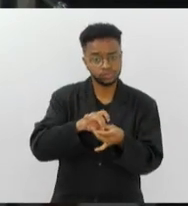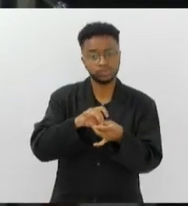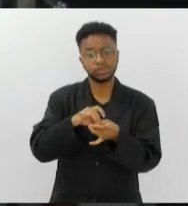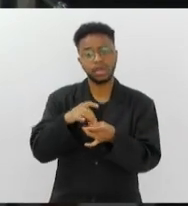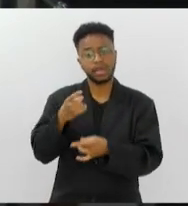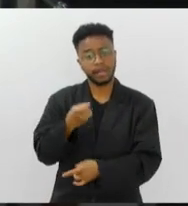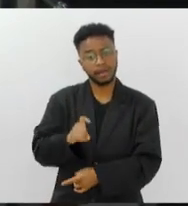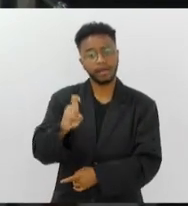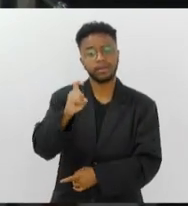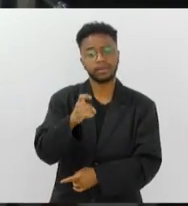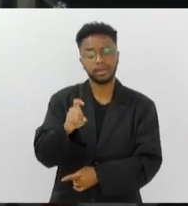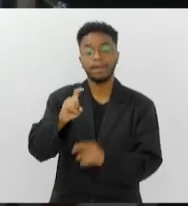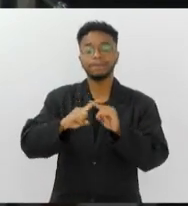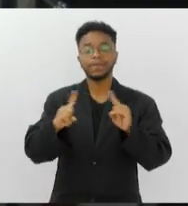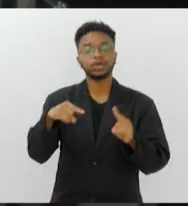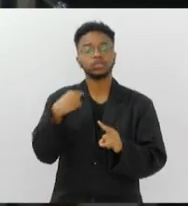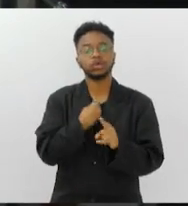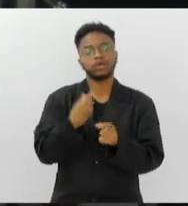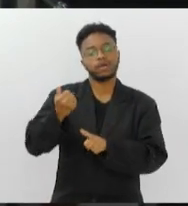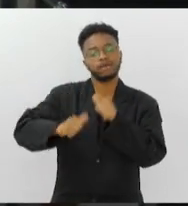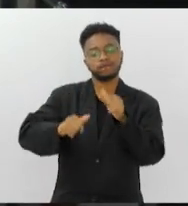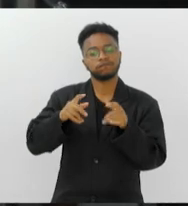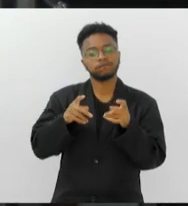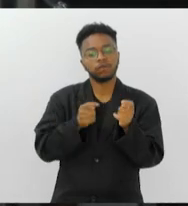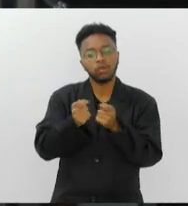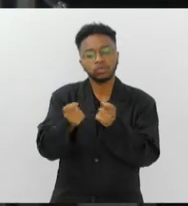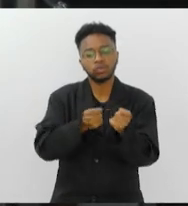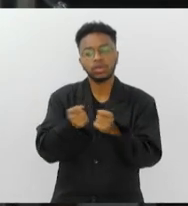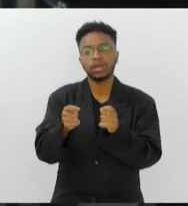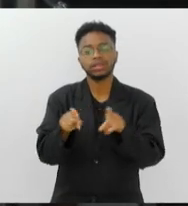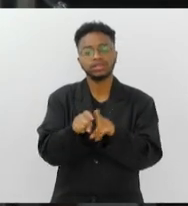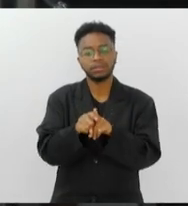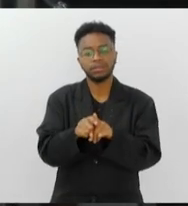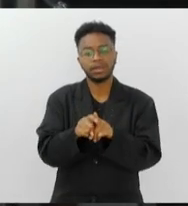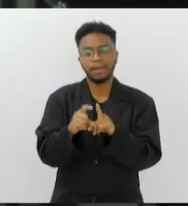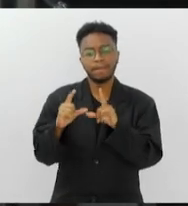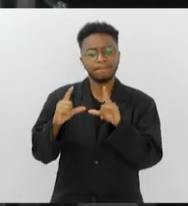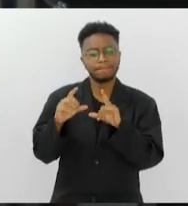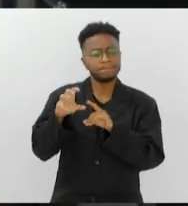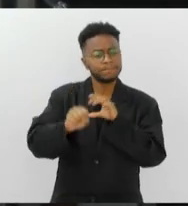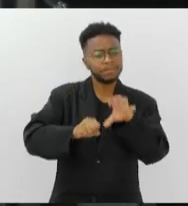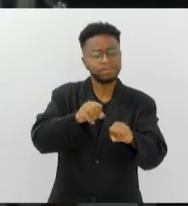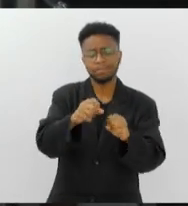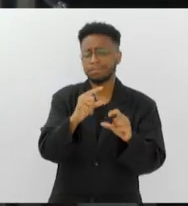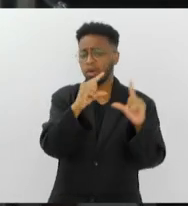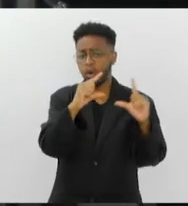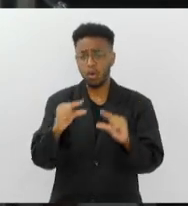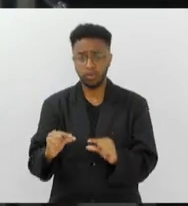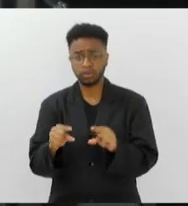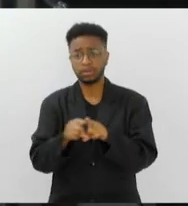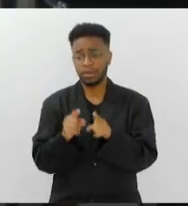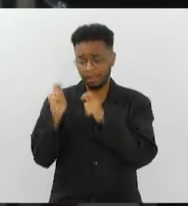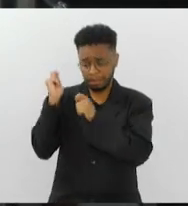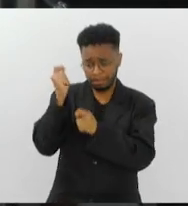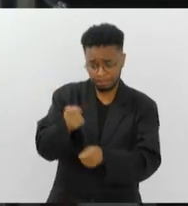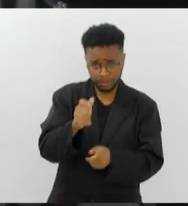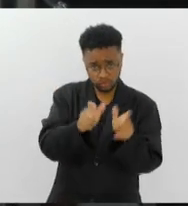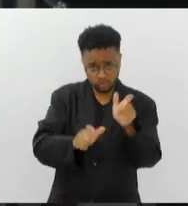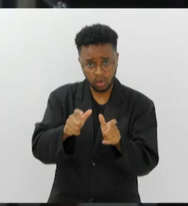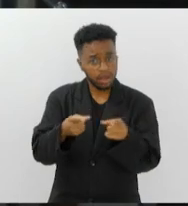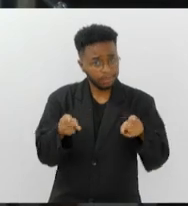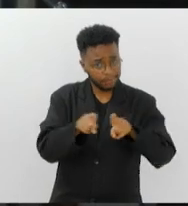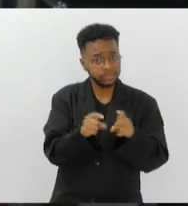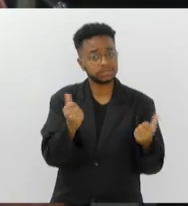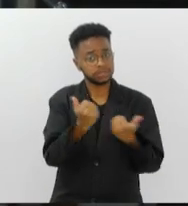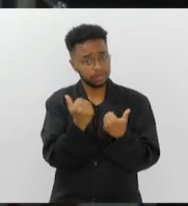industrial. A gente tem feito monitoramento da pesca artesanal e a captura é muito baixa. E muito pelo contrário, os pescadores têm sido muito parceiros